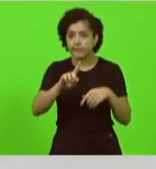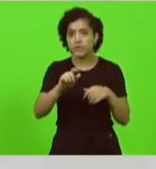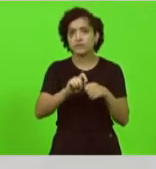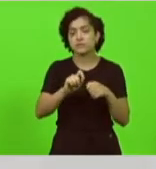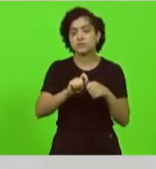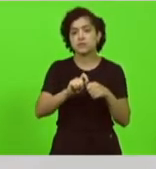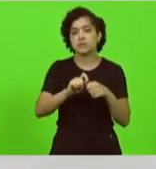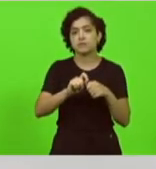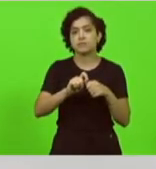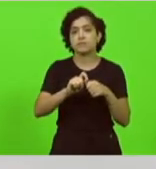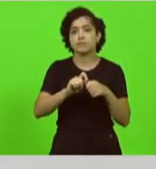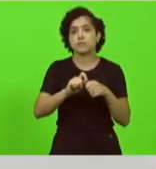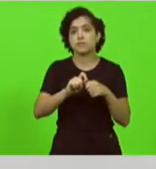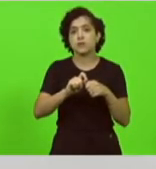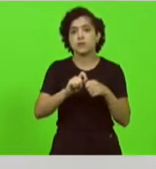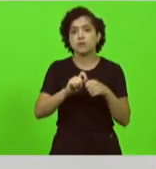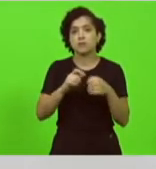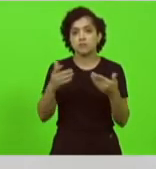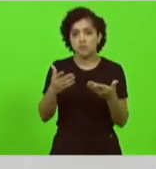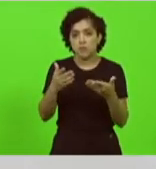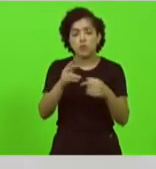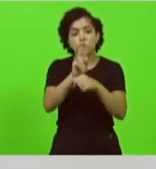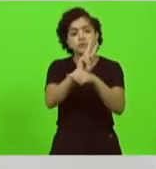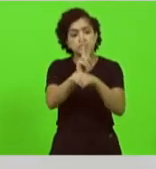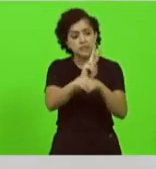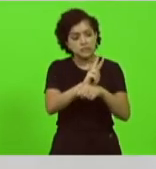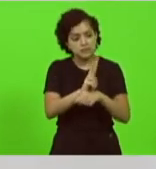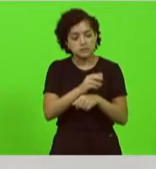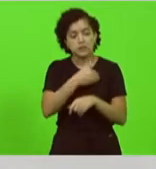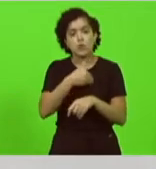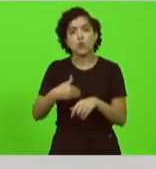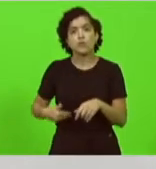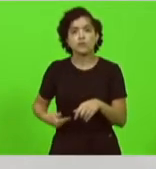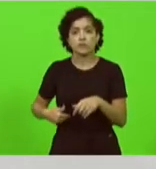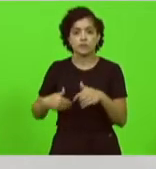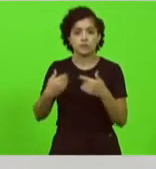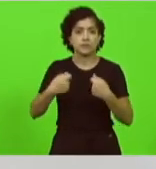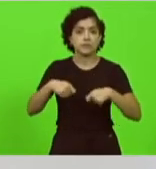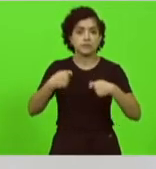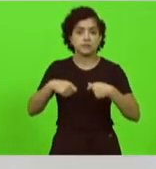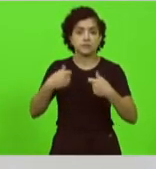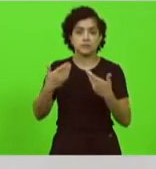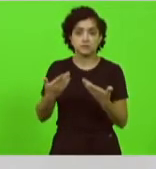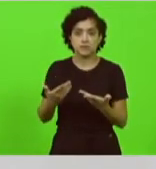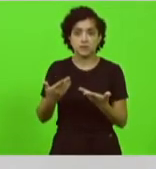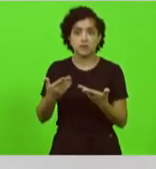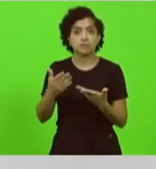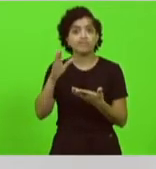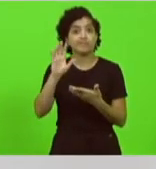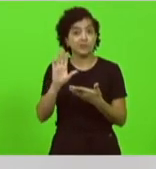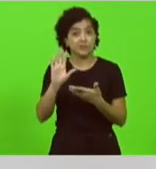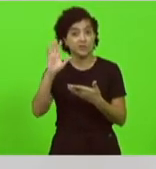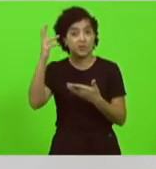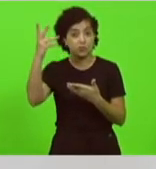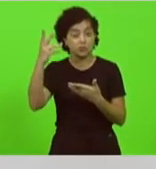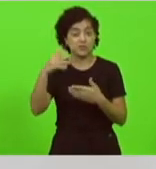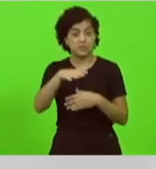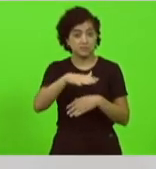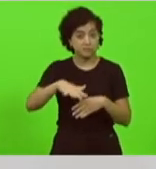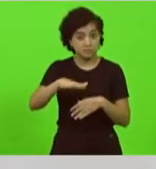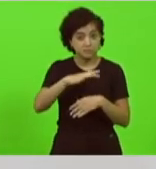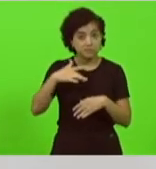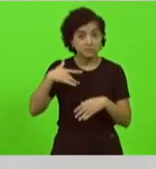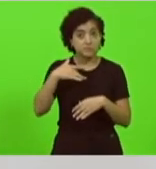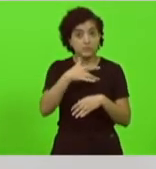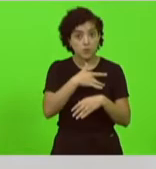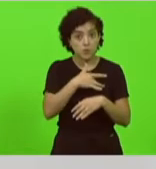à disposição vamos fiscalizar o governo? porque olha o que está acontecendo na saúde pública de Santa